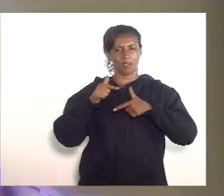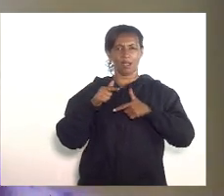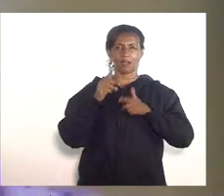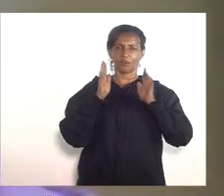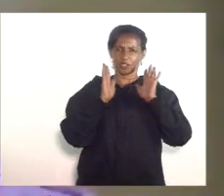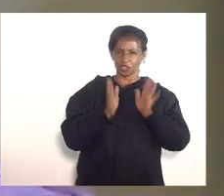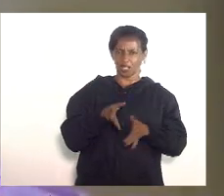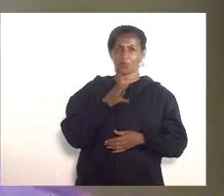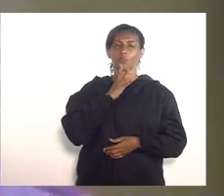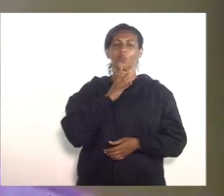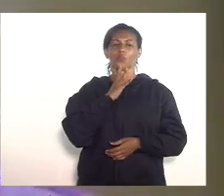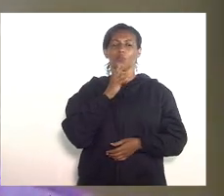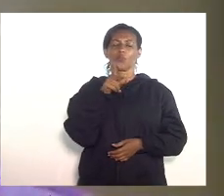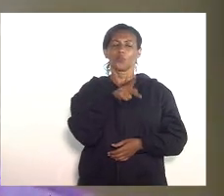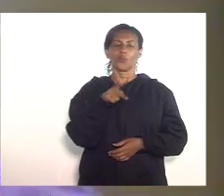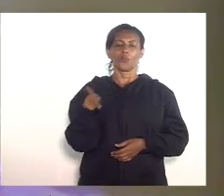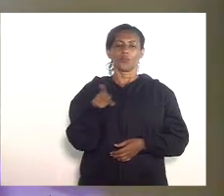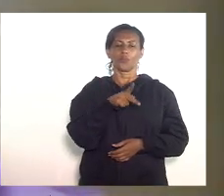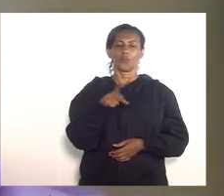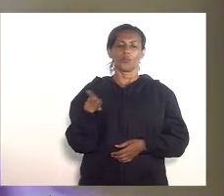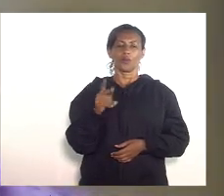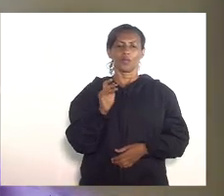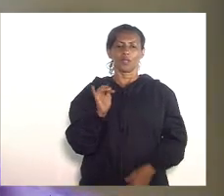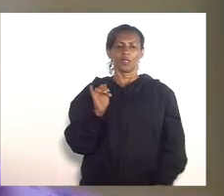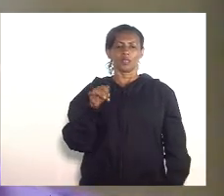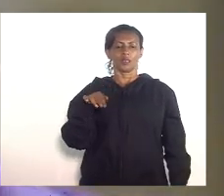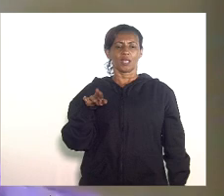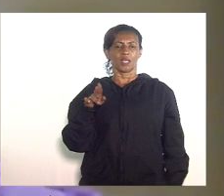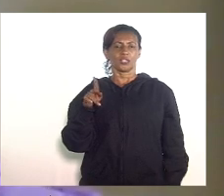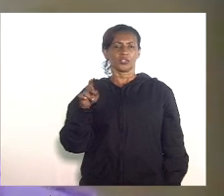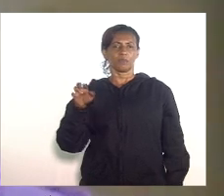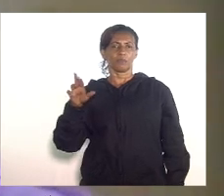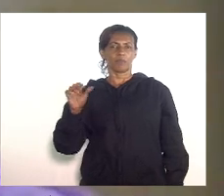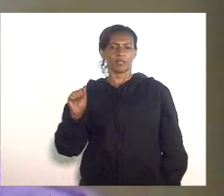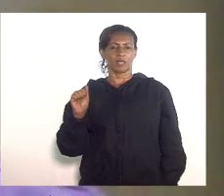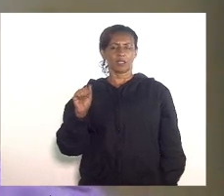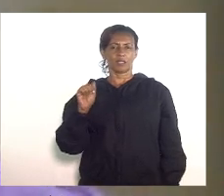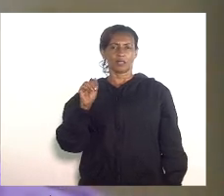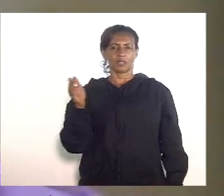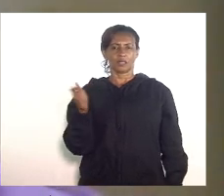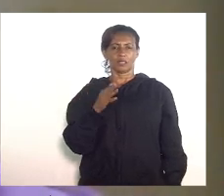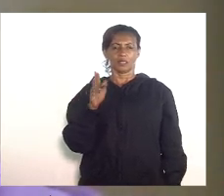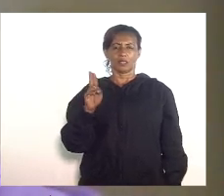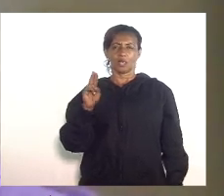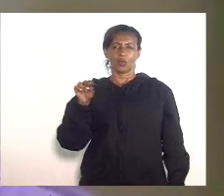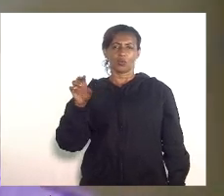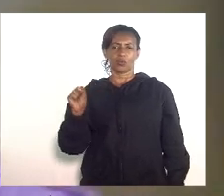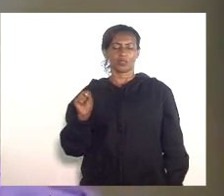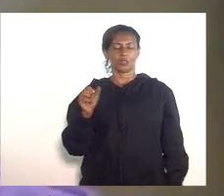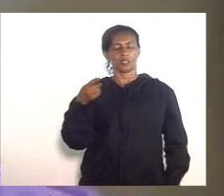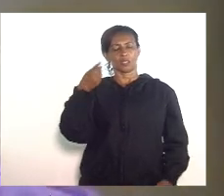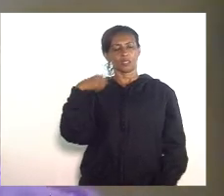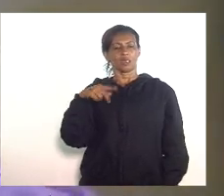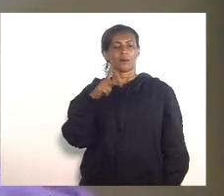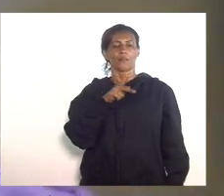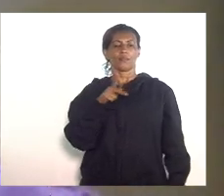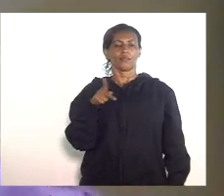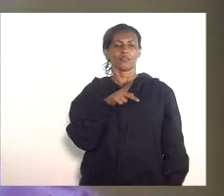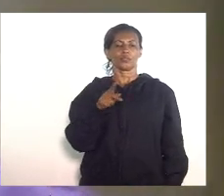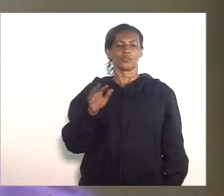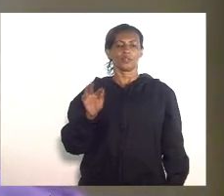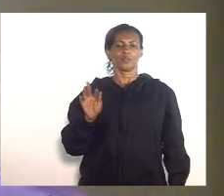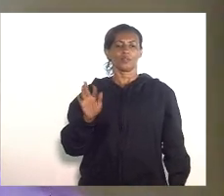excelência certamente conhece da professora Iudete Pereira de Melo da UF e da professora Miridan Faut